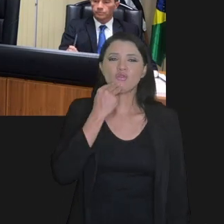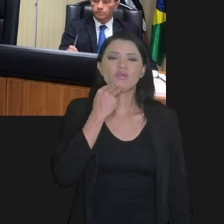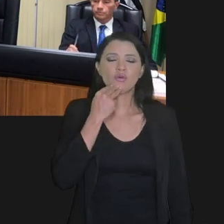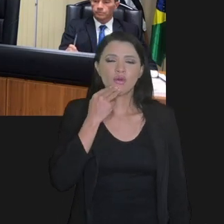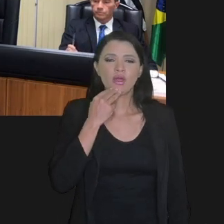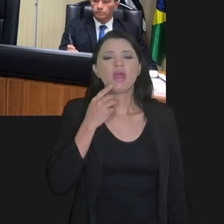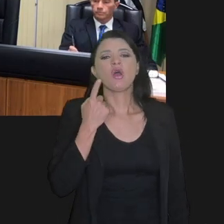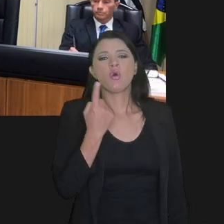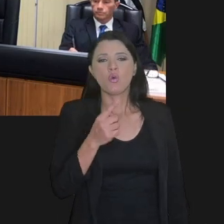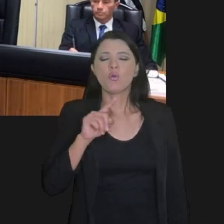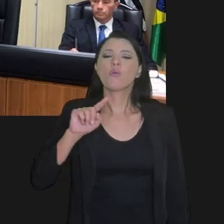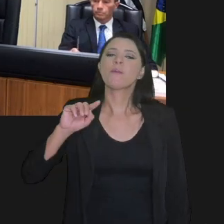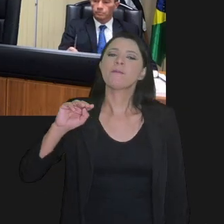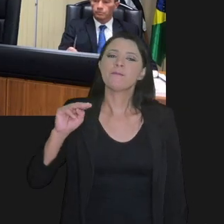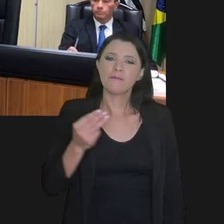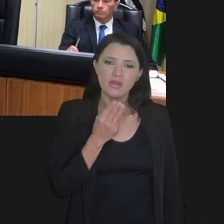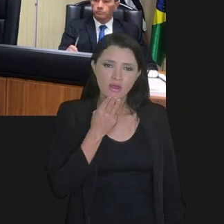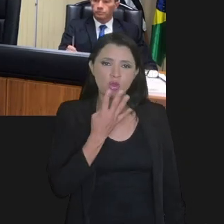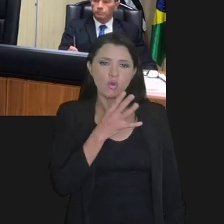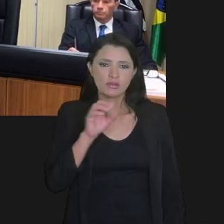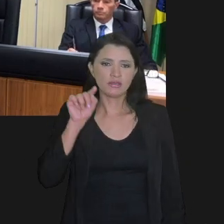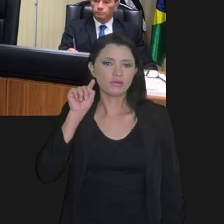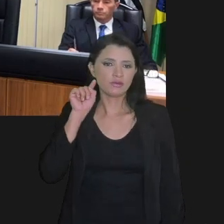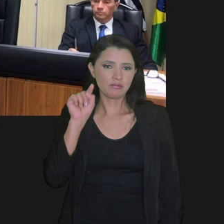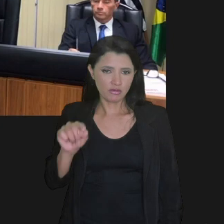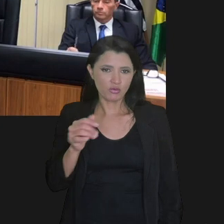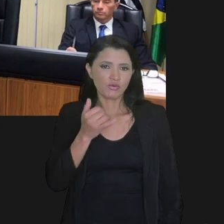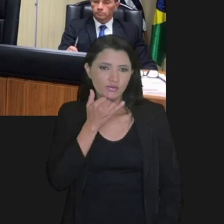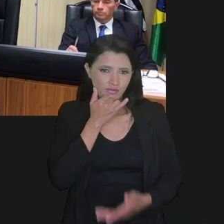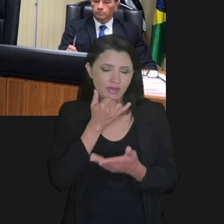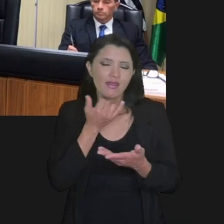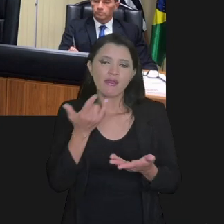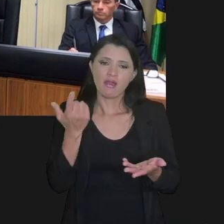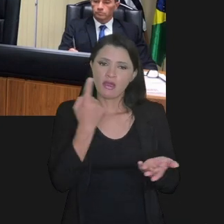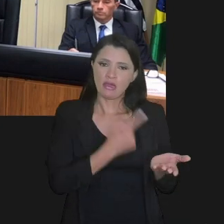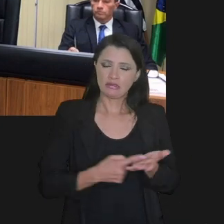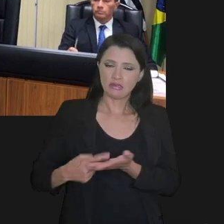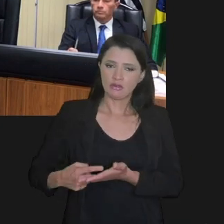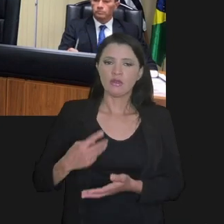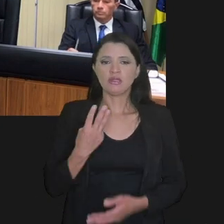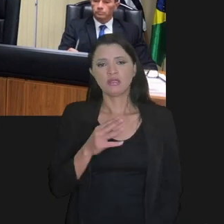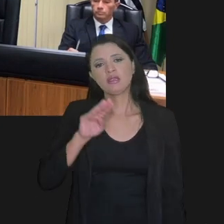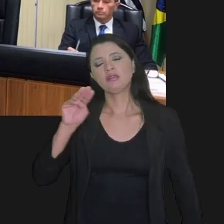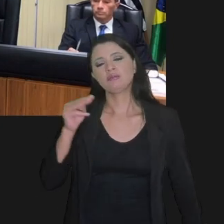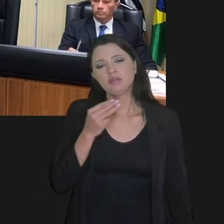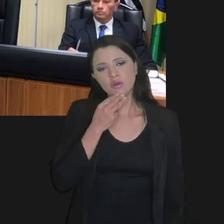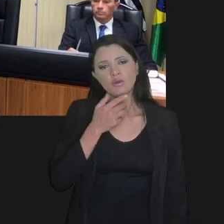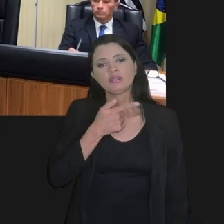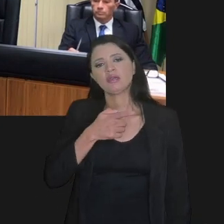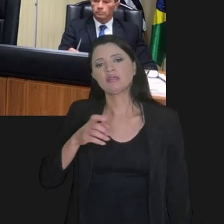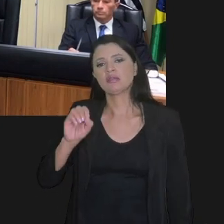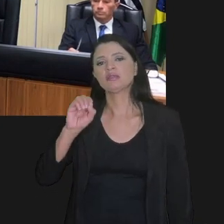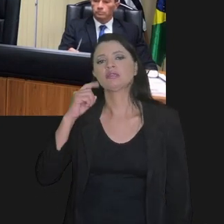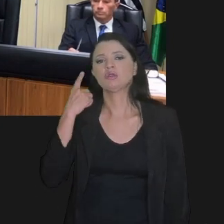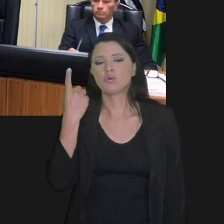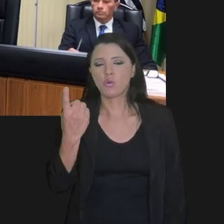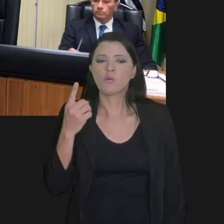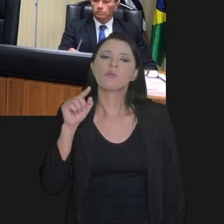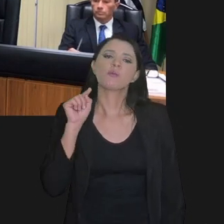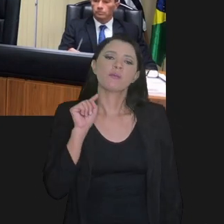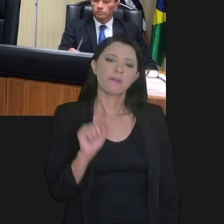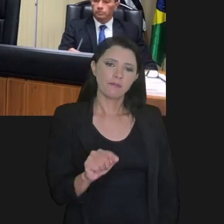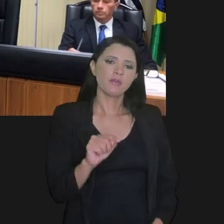400 milhões, desculpa, 1 milhão e 400 mil acordos assinados e 3 milhões e 761